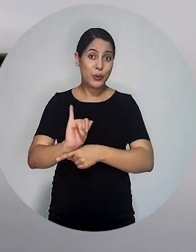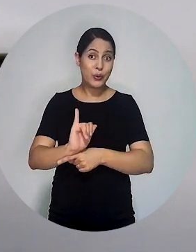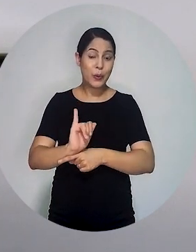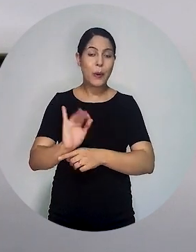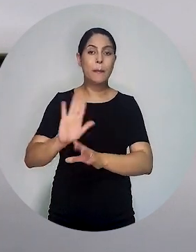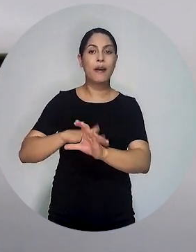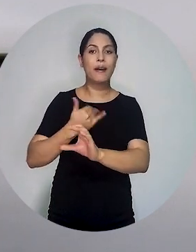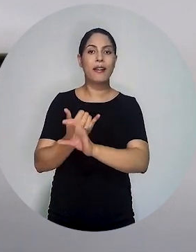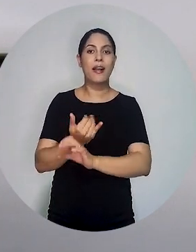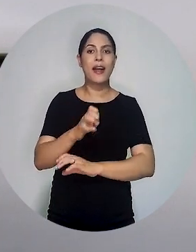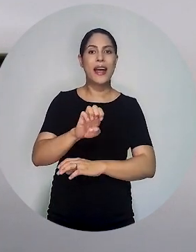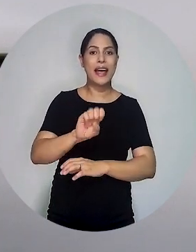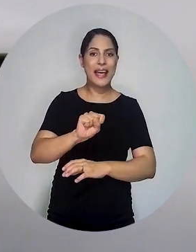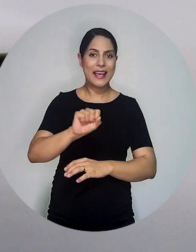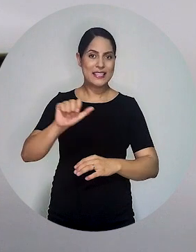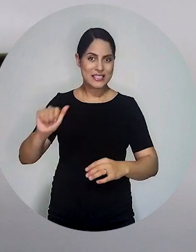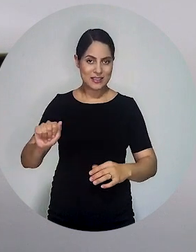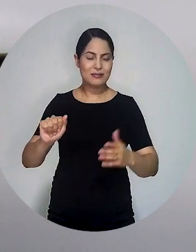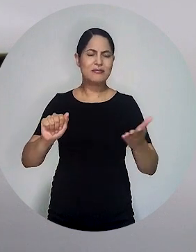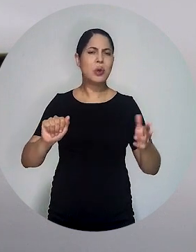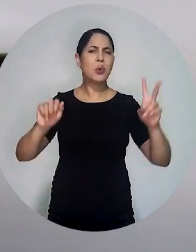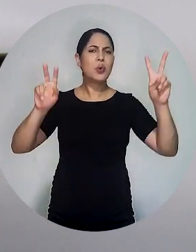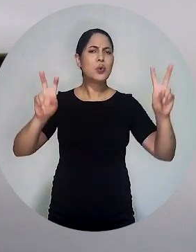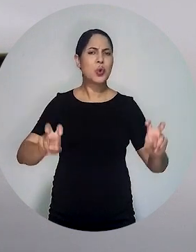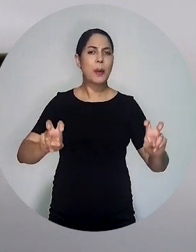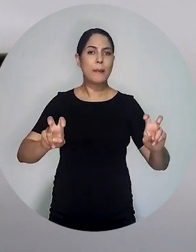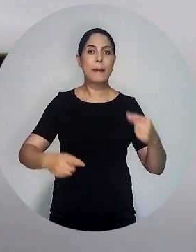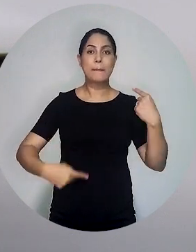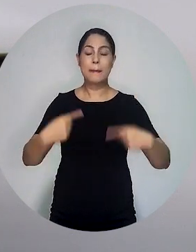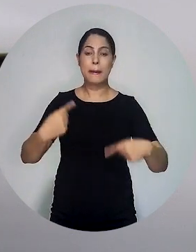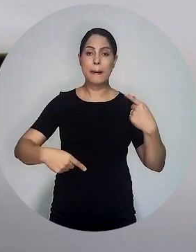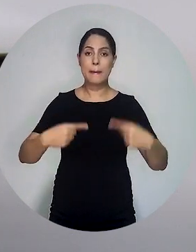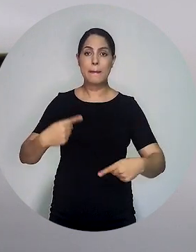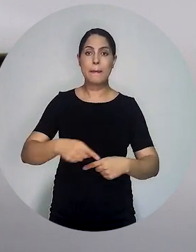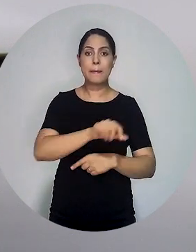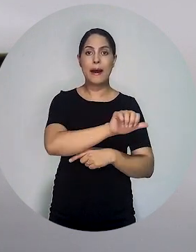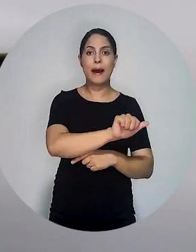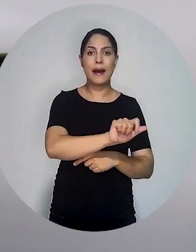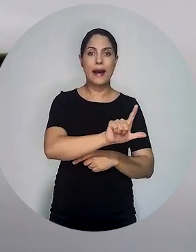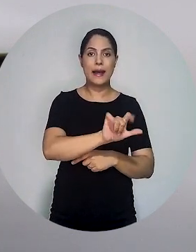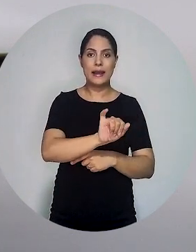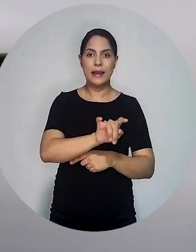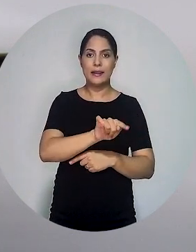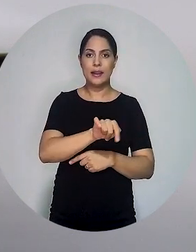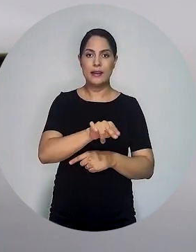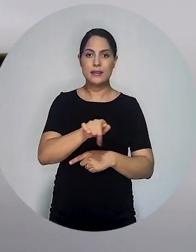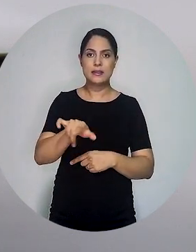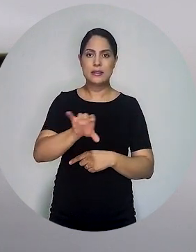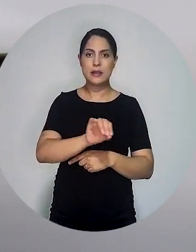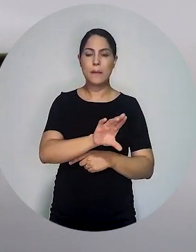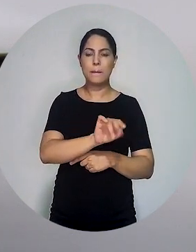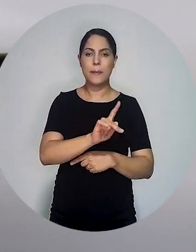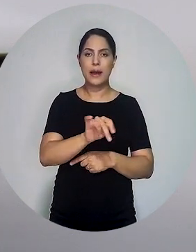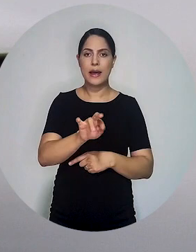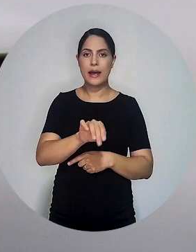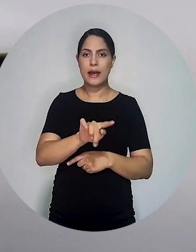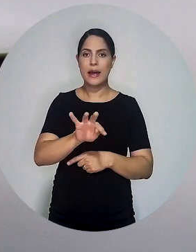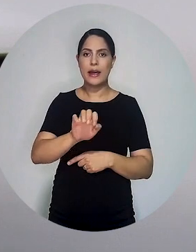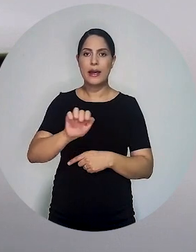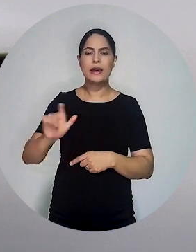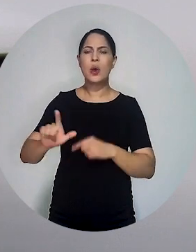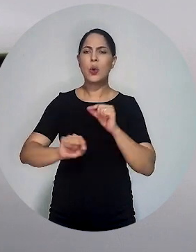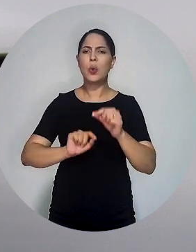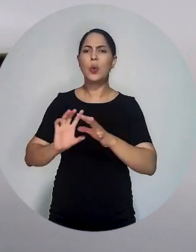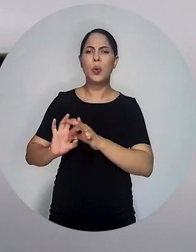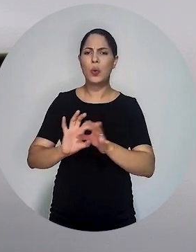Advocacia Nacional realizou no canal da ESA Nacional no YouTube o debate sobre alienação parental. A transmissão faz